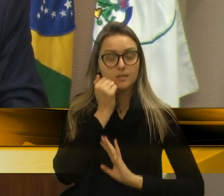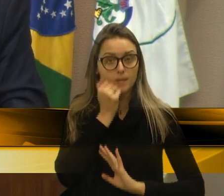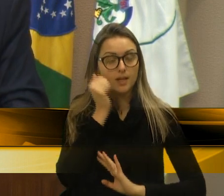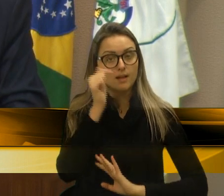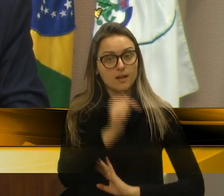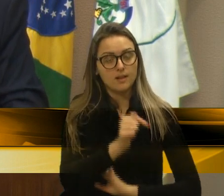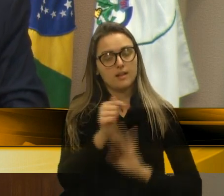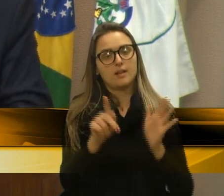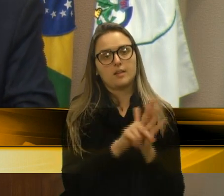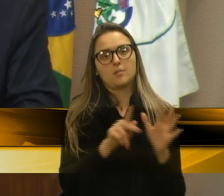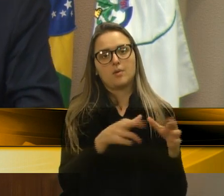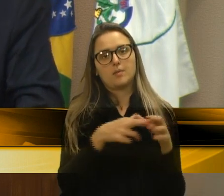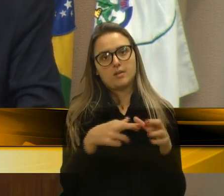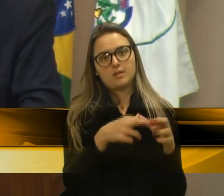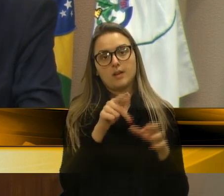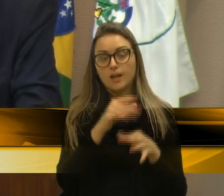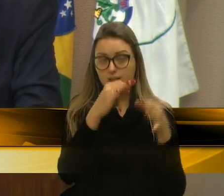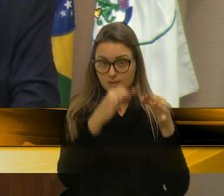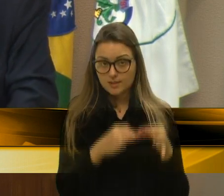com certeza, vereador,